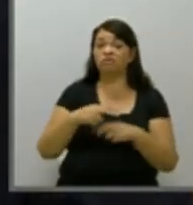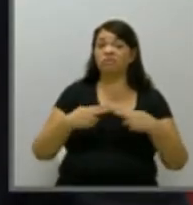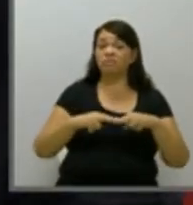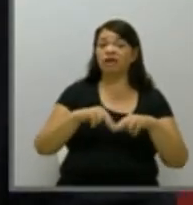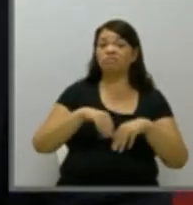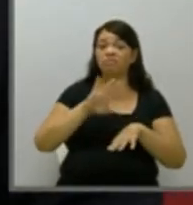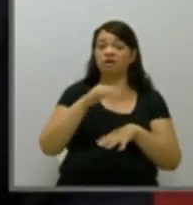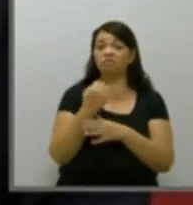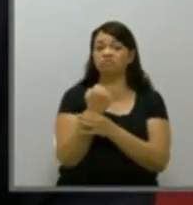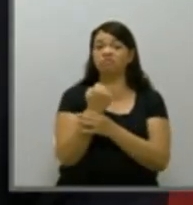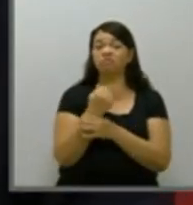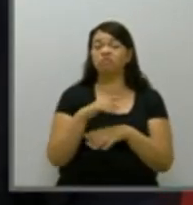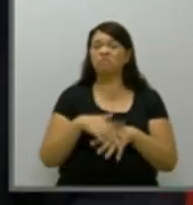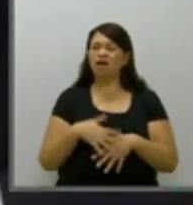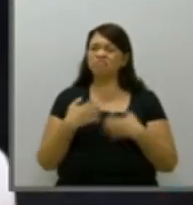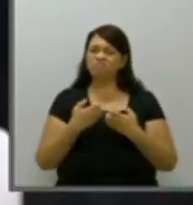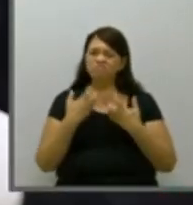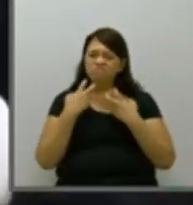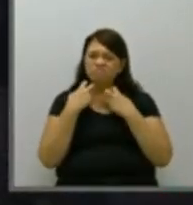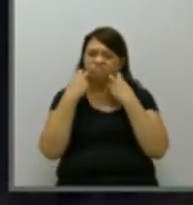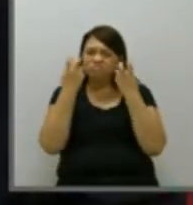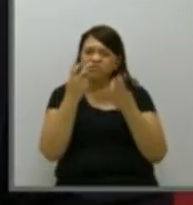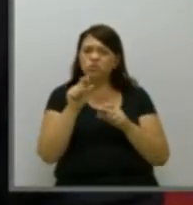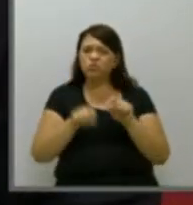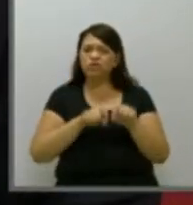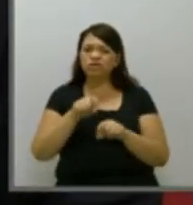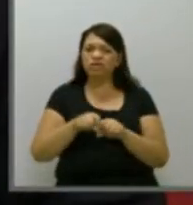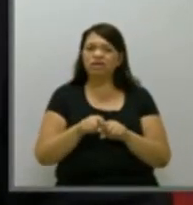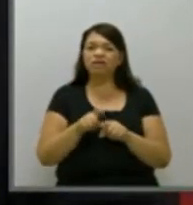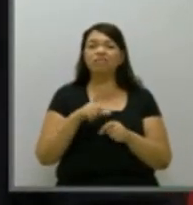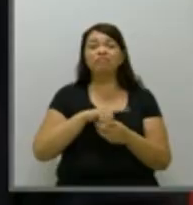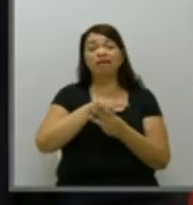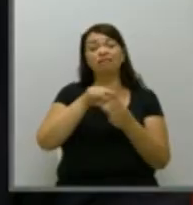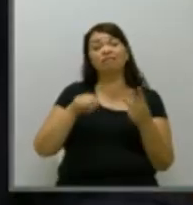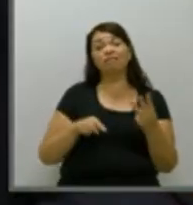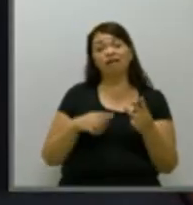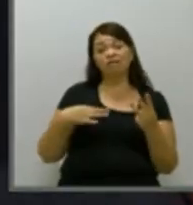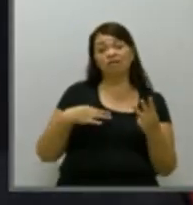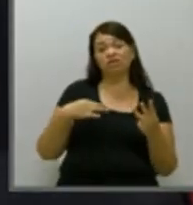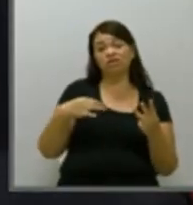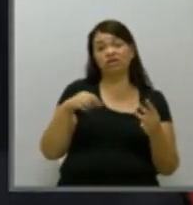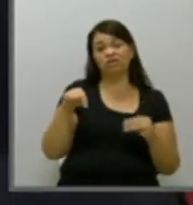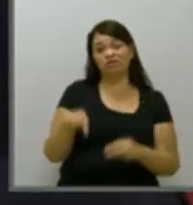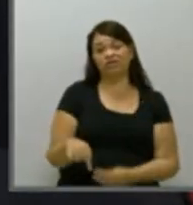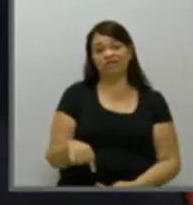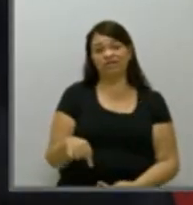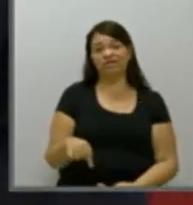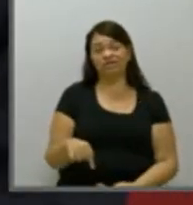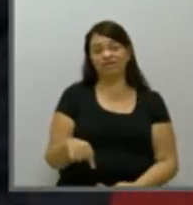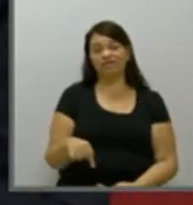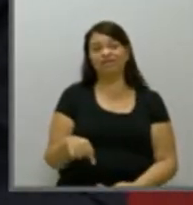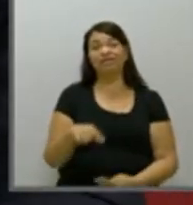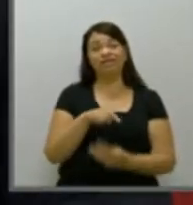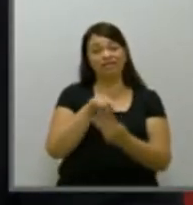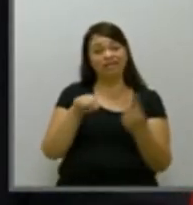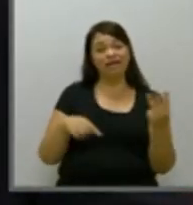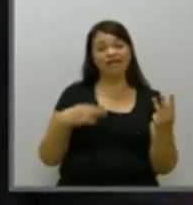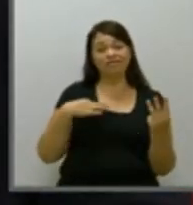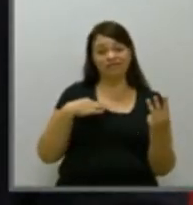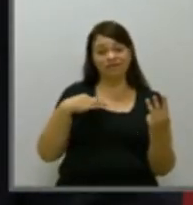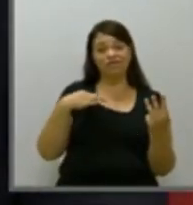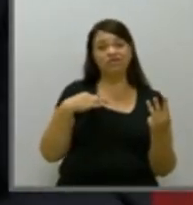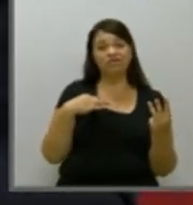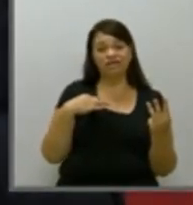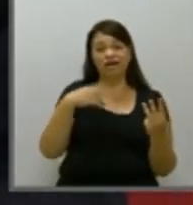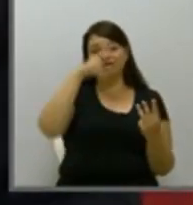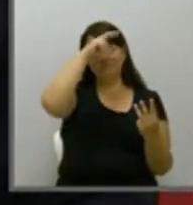é a gente ver que nós hoje temos três candidaturas aqui, que são candidatos, evidentemente, a prefeita